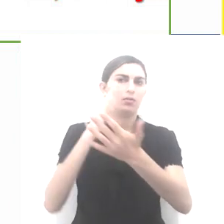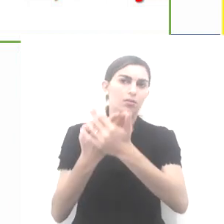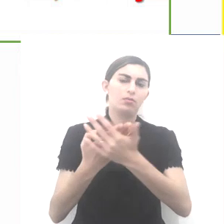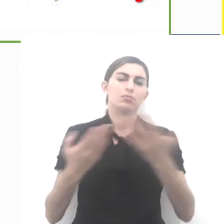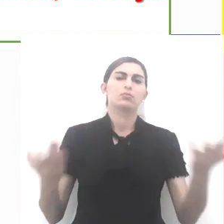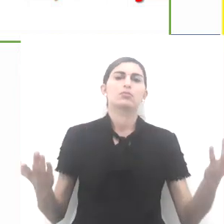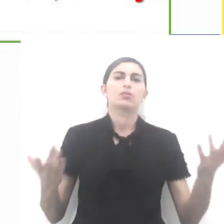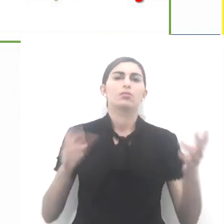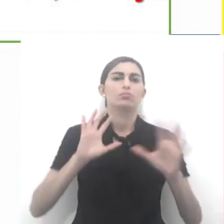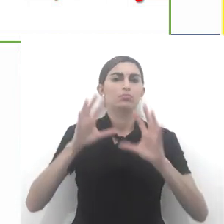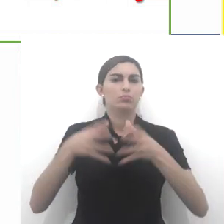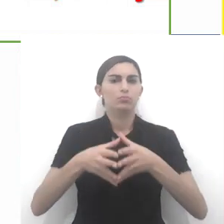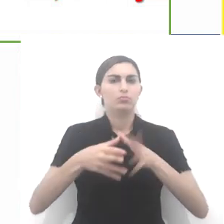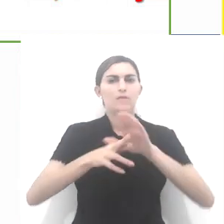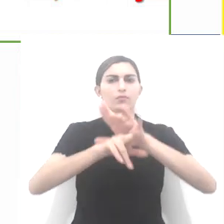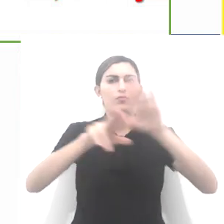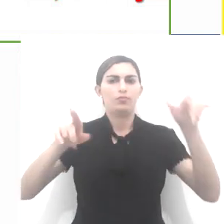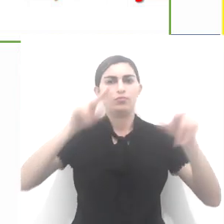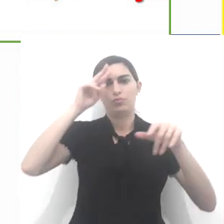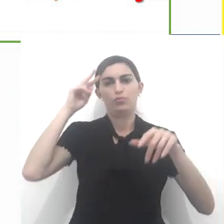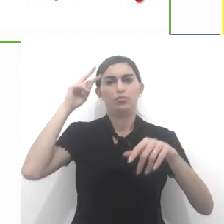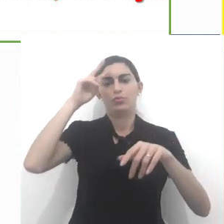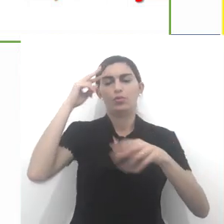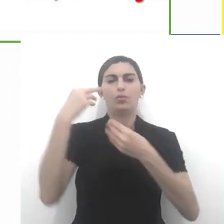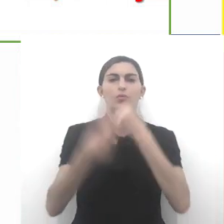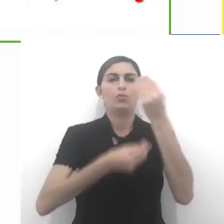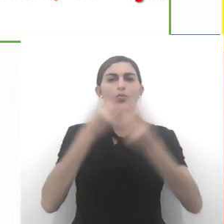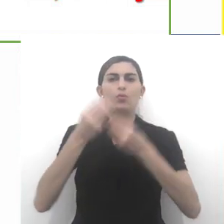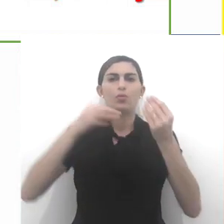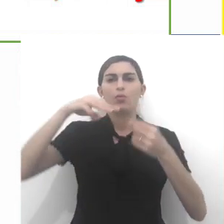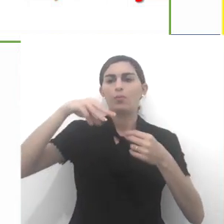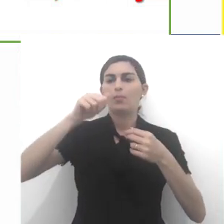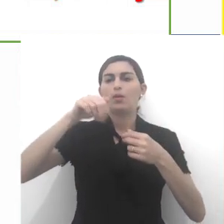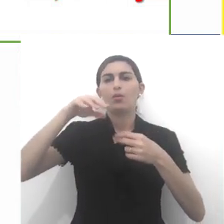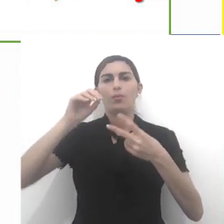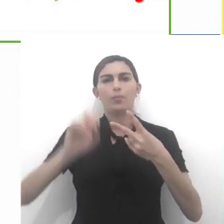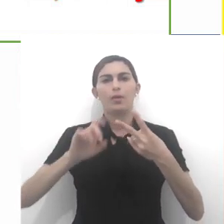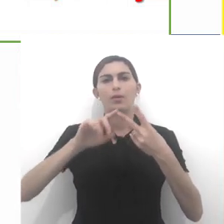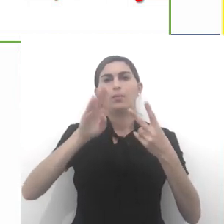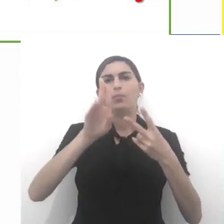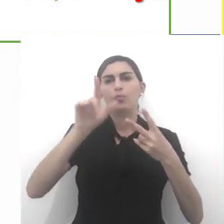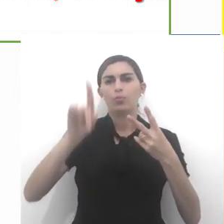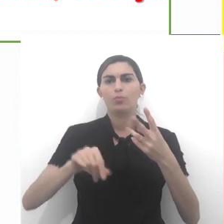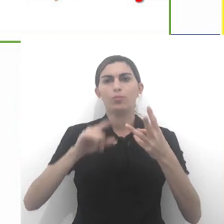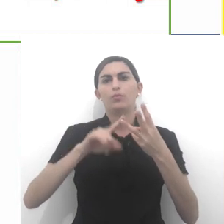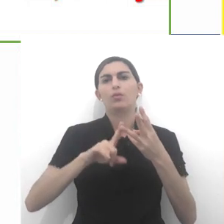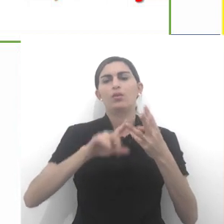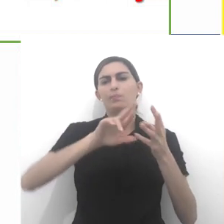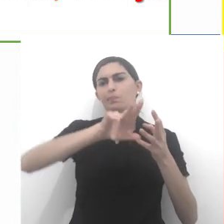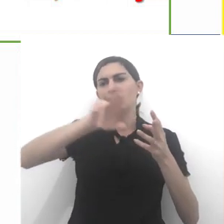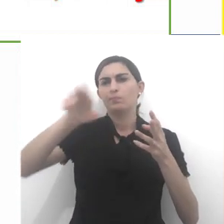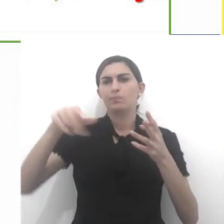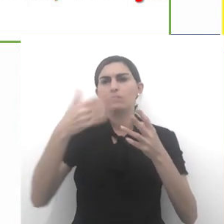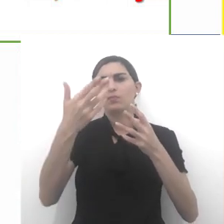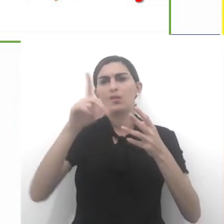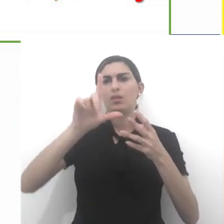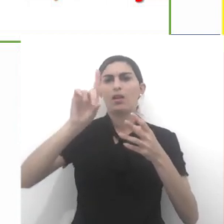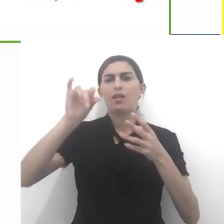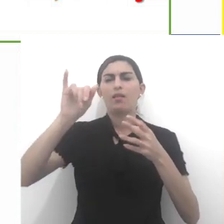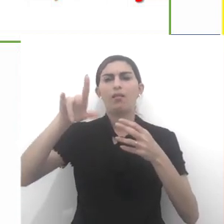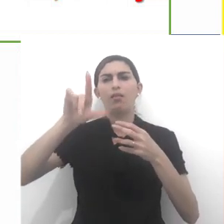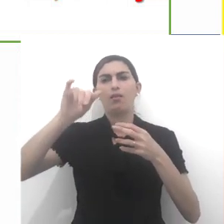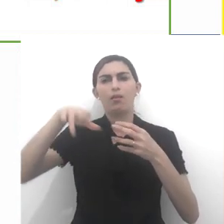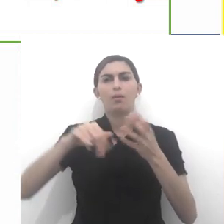crença. O que inclui figuras históricas como Maomé, Buda, Desmond Tutu, Dalai